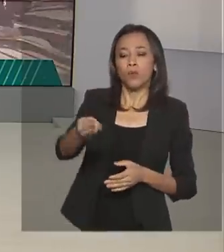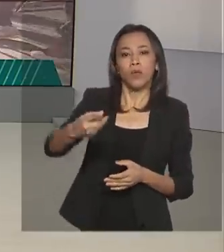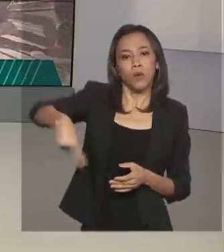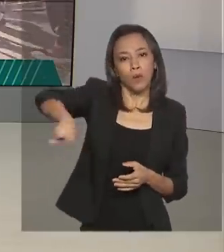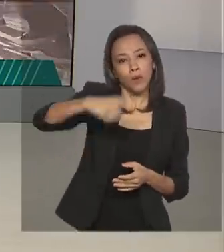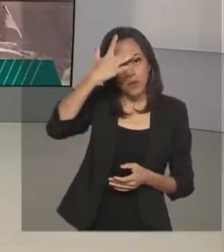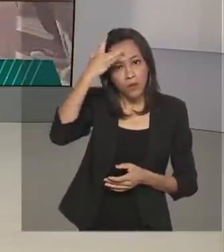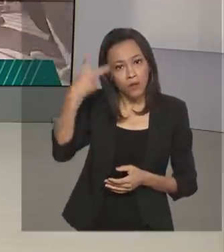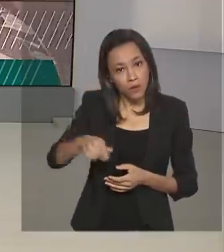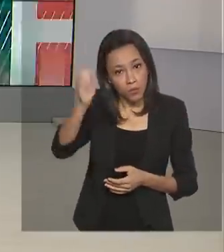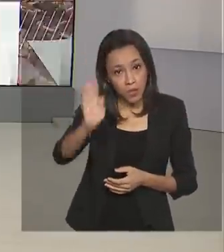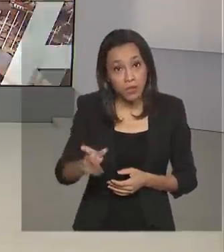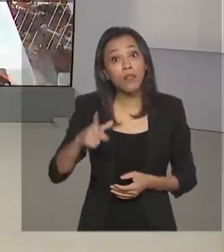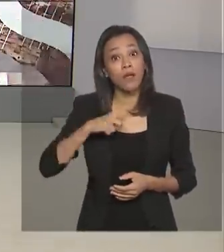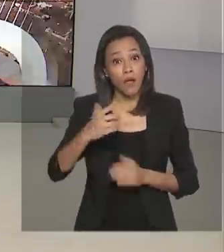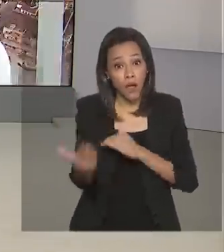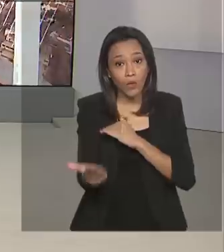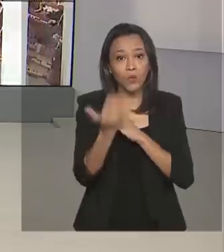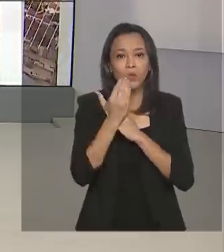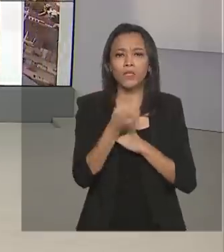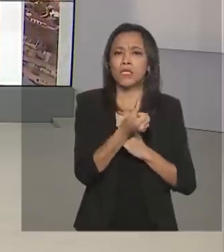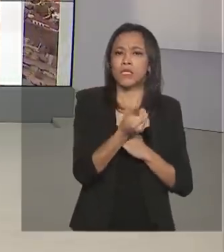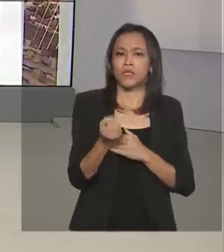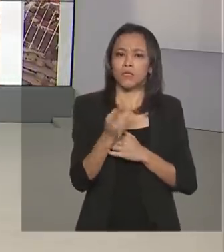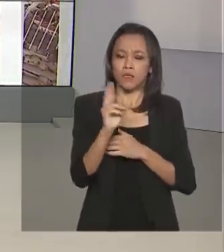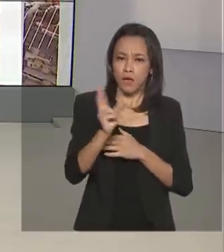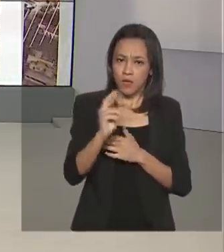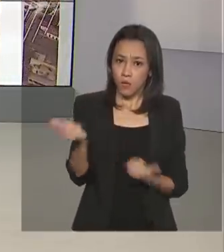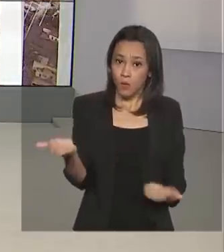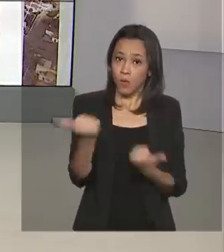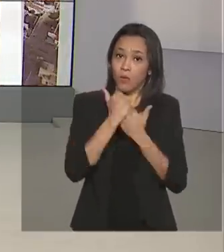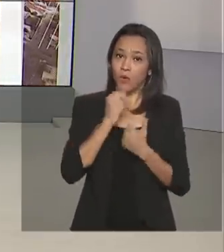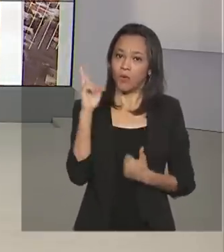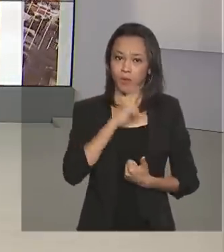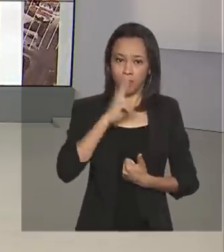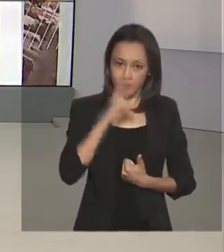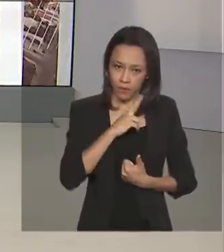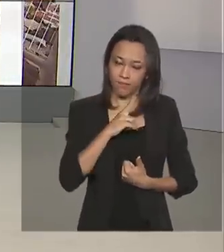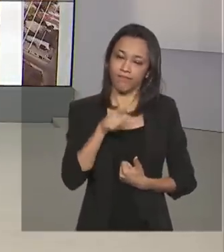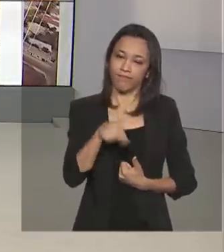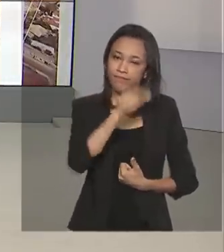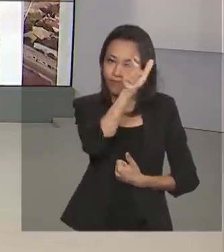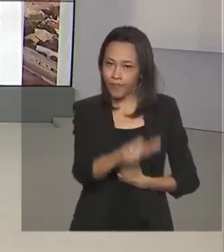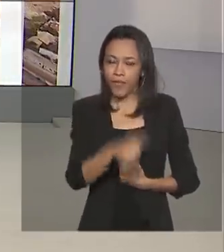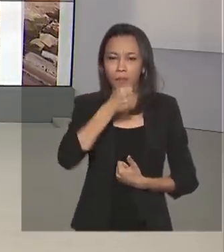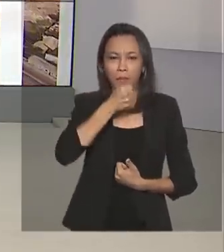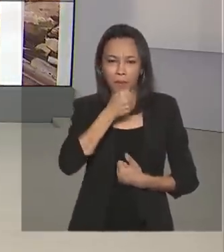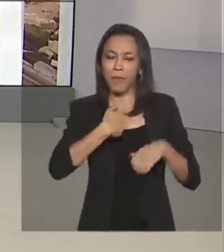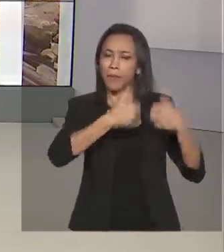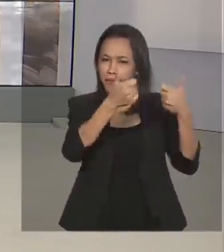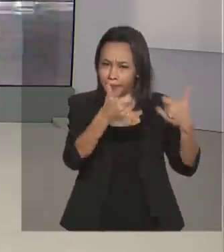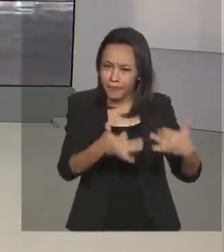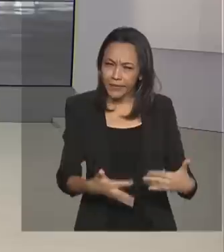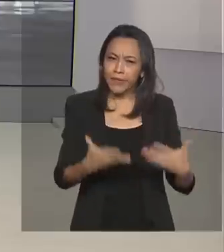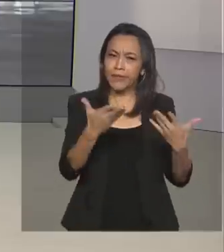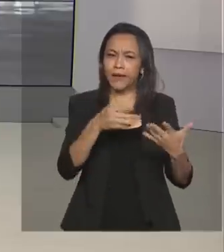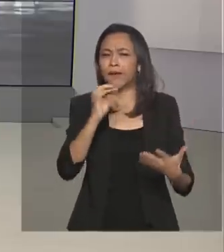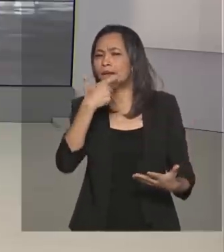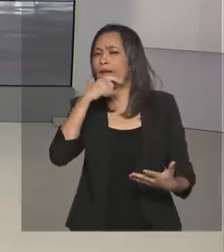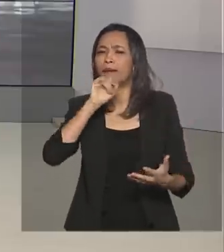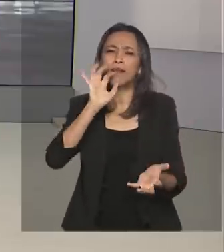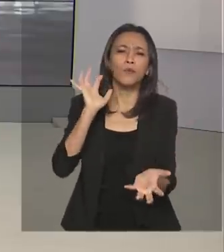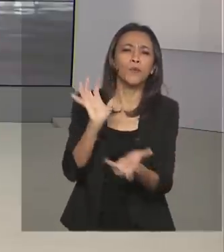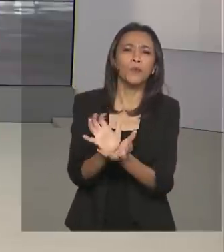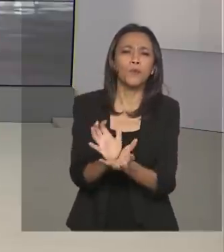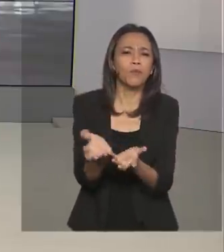recebem hoje a ajuda de 600 reais do auxílio emergencial. A repórter Márcia Fernandes conta pra gente quem faz parte